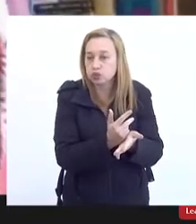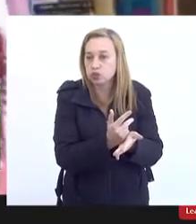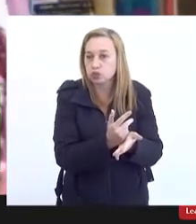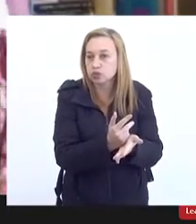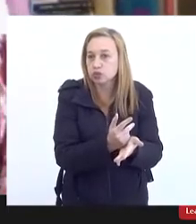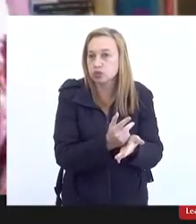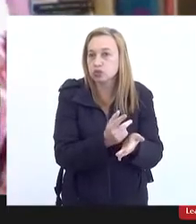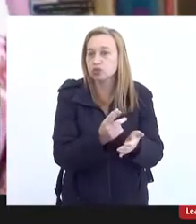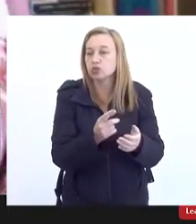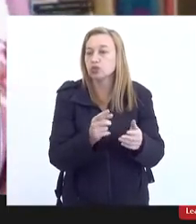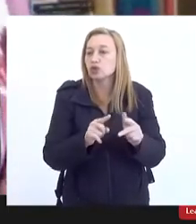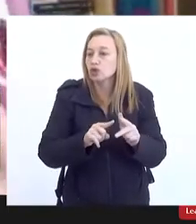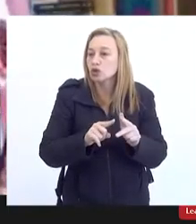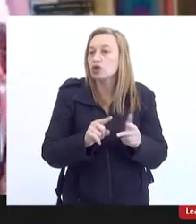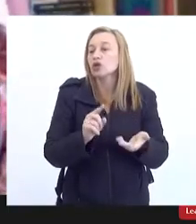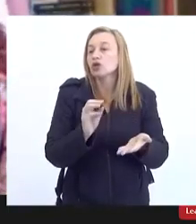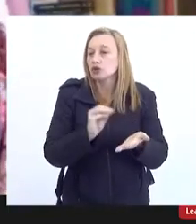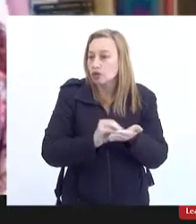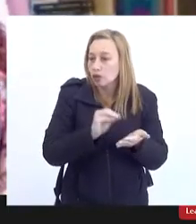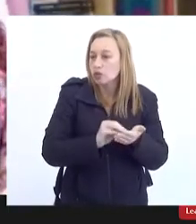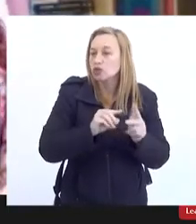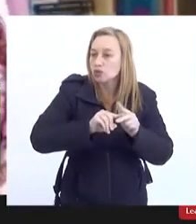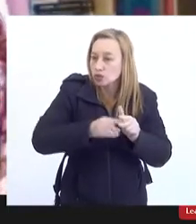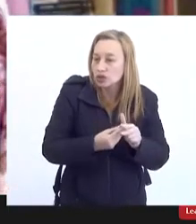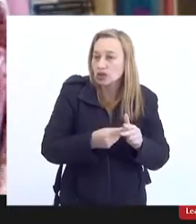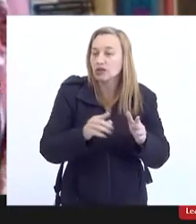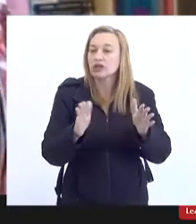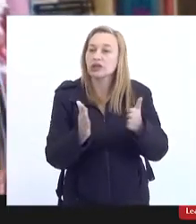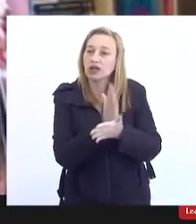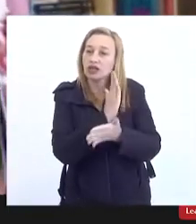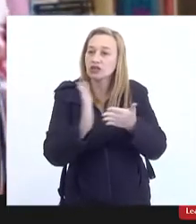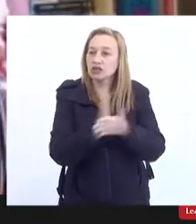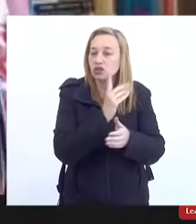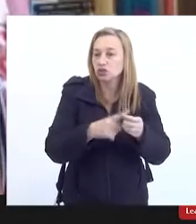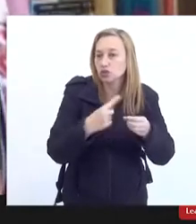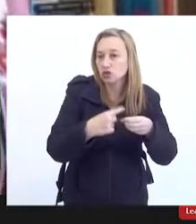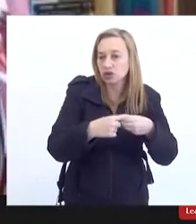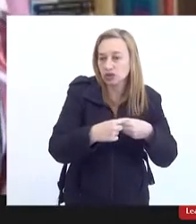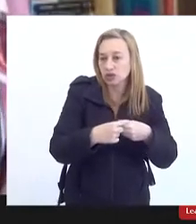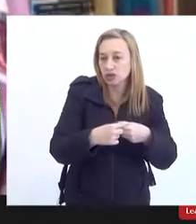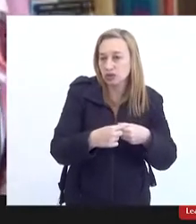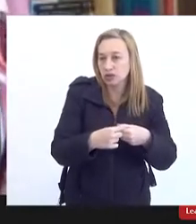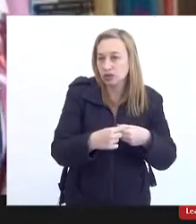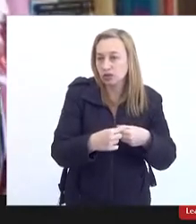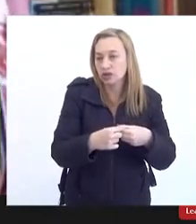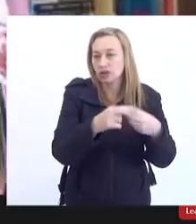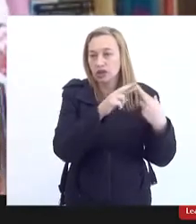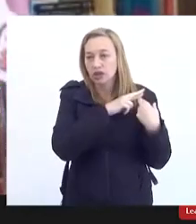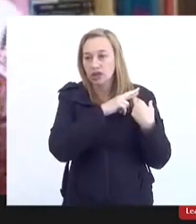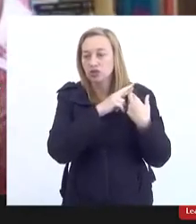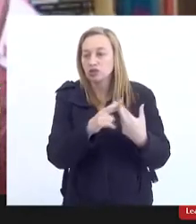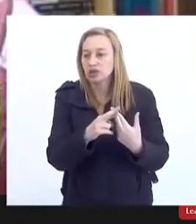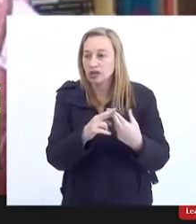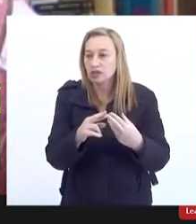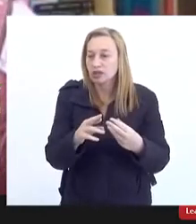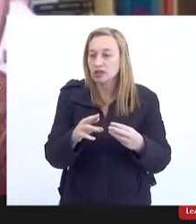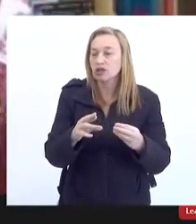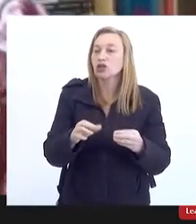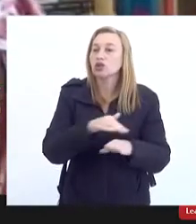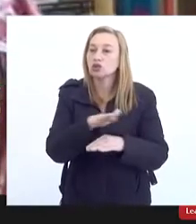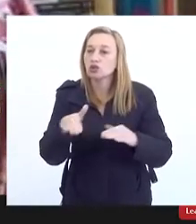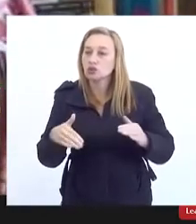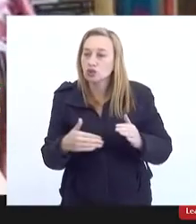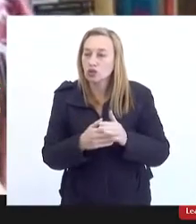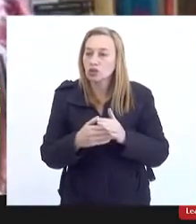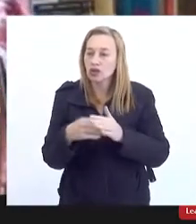vários desses municípios são atendidos pela SEDAI. Às vezes, os municípios delegam para a SEDAI a responsabilidade pela agro saneamento